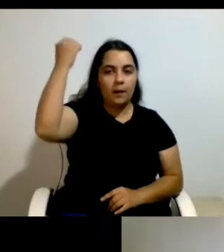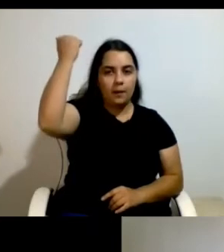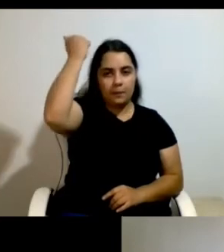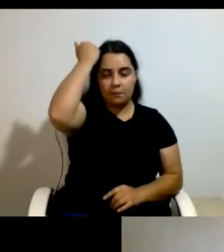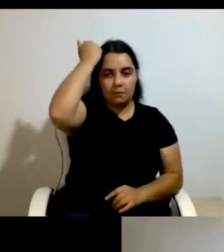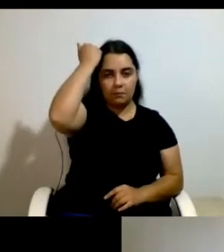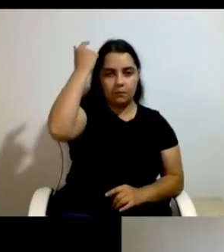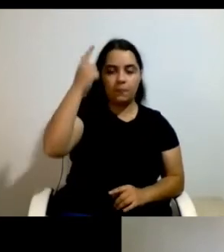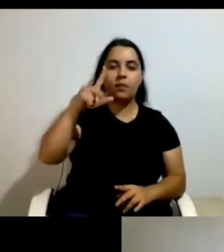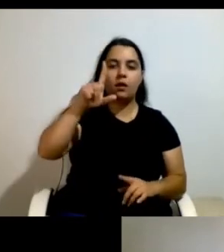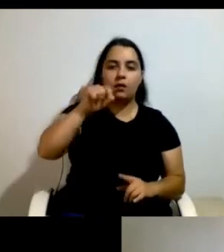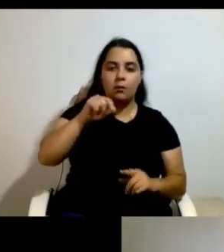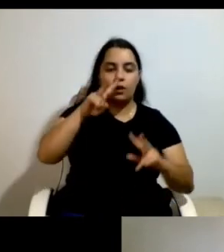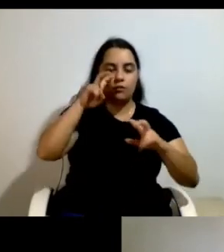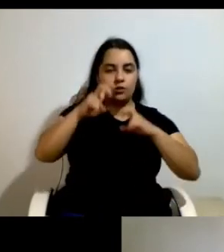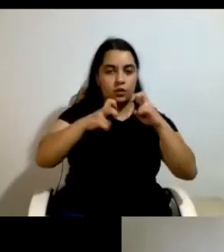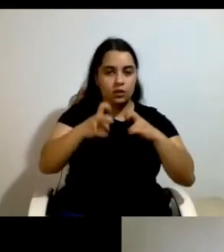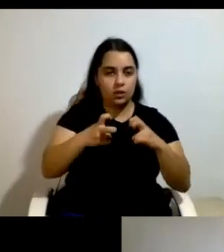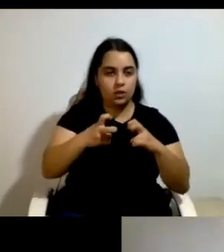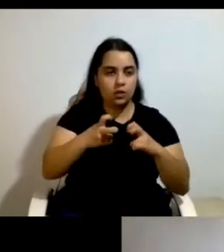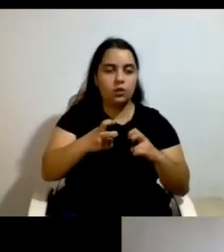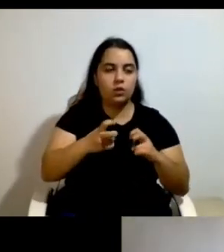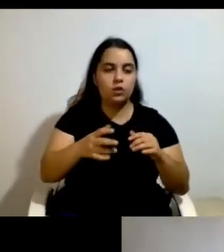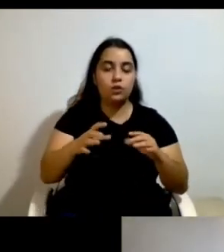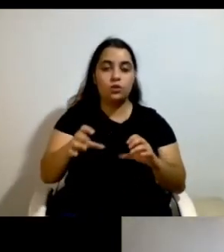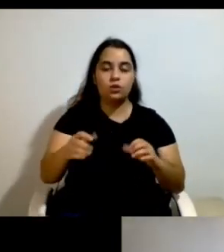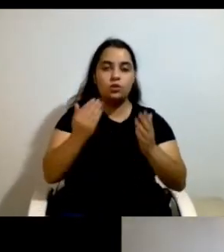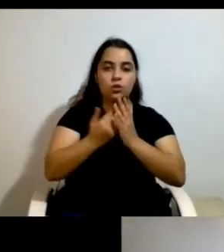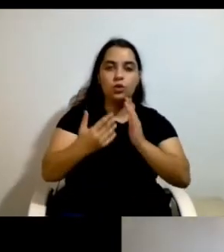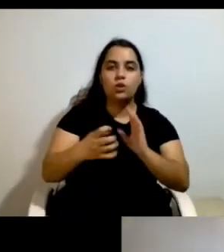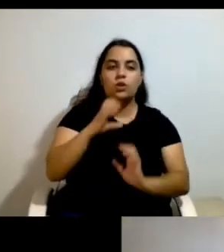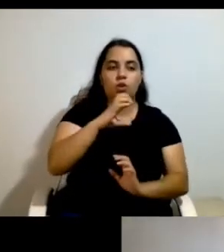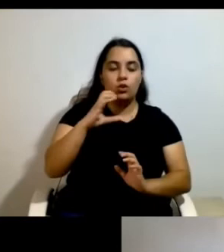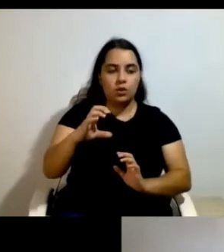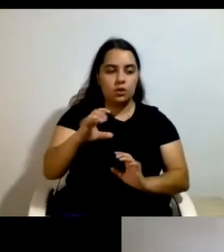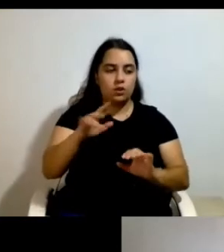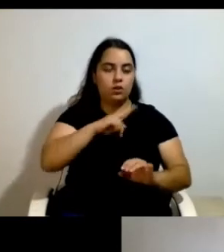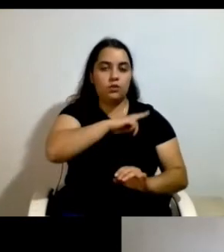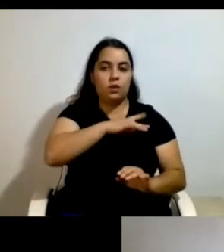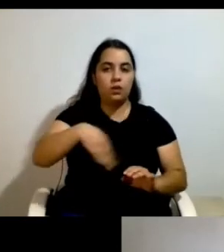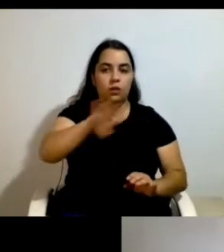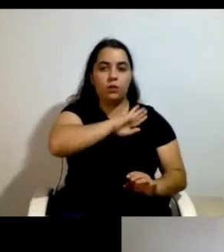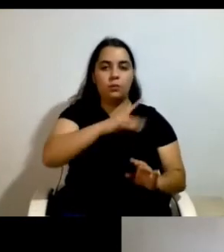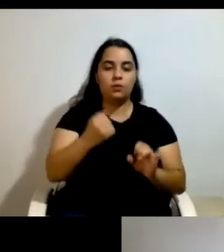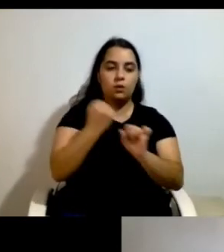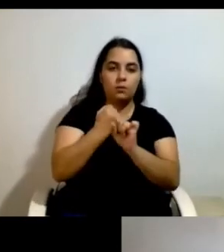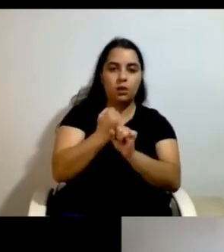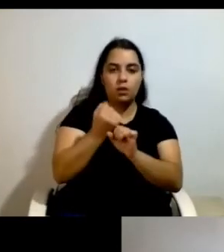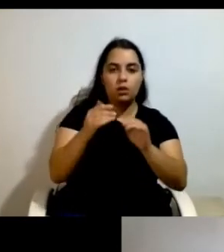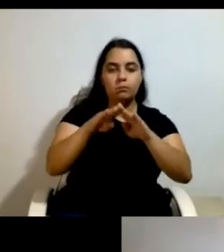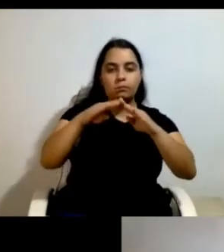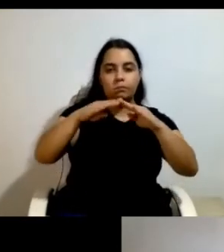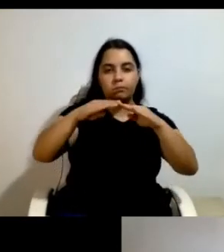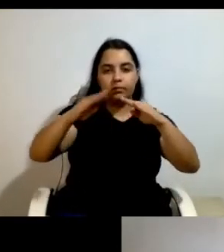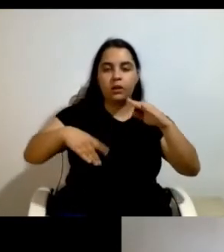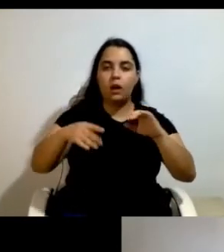investigadora no Centro de Estudos Sociais da Universidade de Coimbra, no Núcleo de Políticas Sociais, Trabalho e Desigualdades, leciona no curso de pós